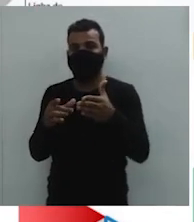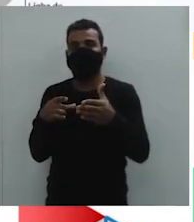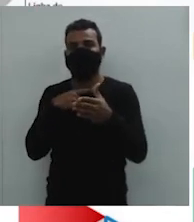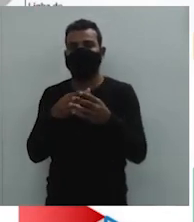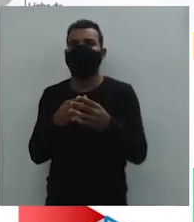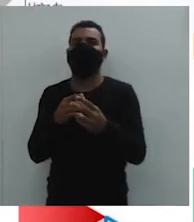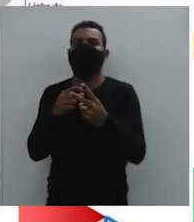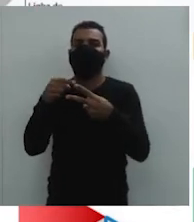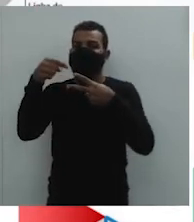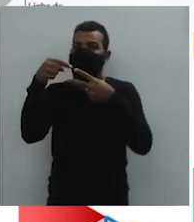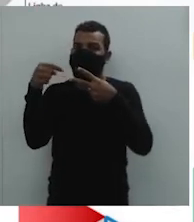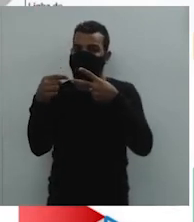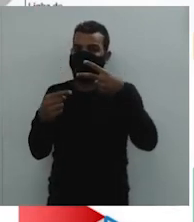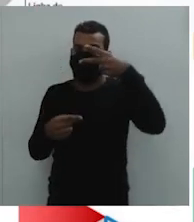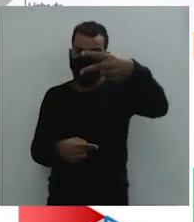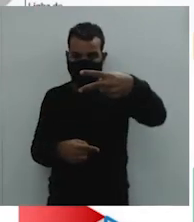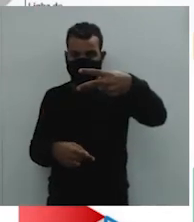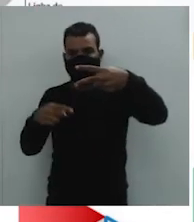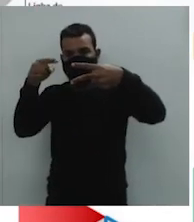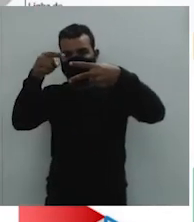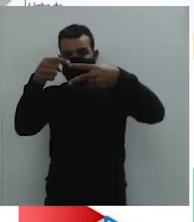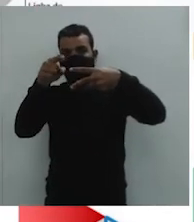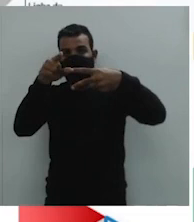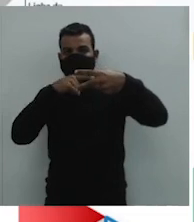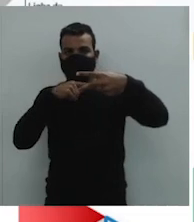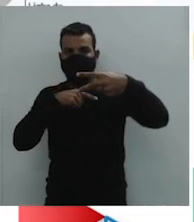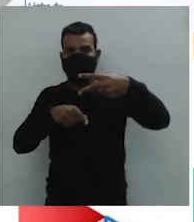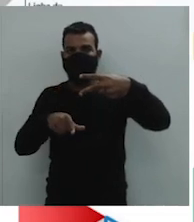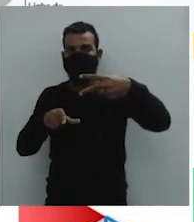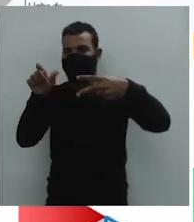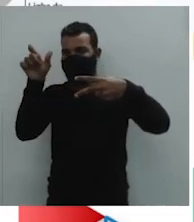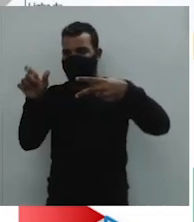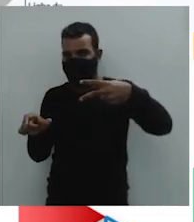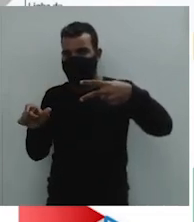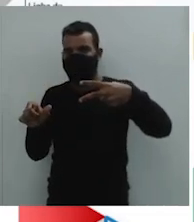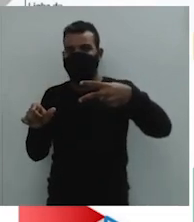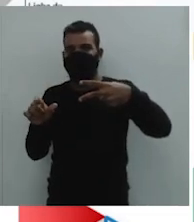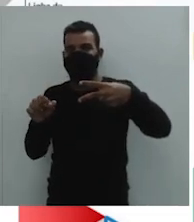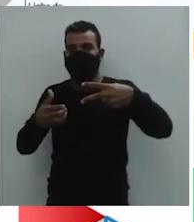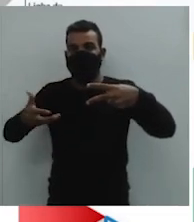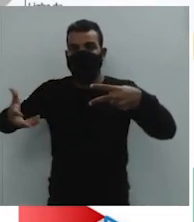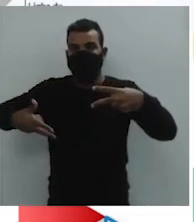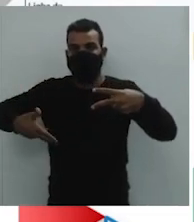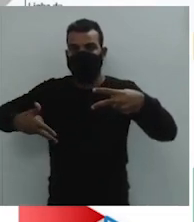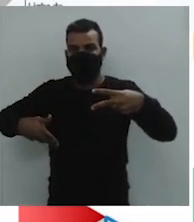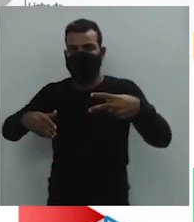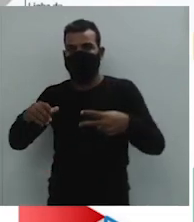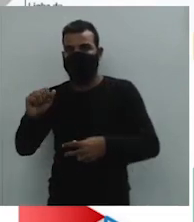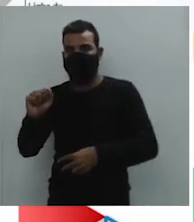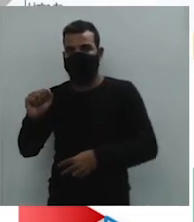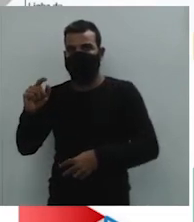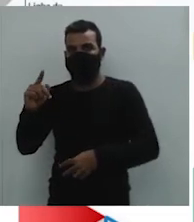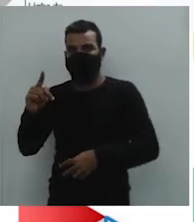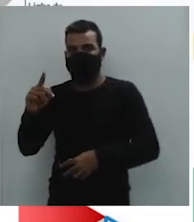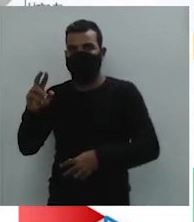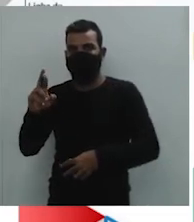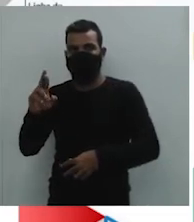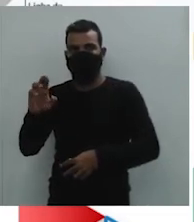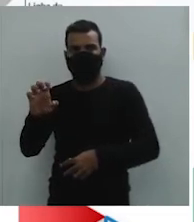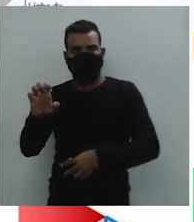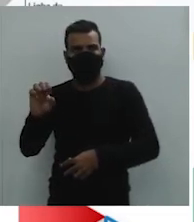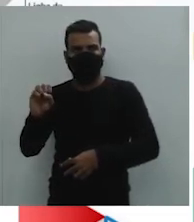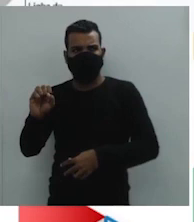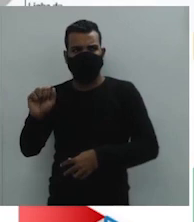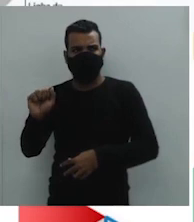classificações entre eles. Havia-se os bandeirantes de apressamento, certo? Apressamento,